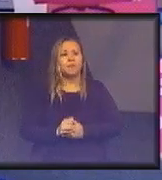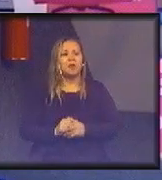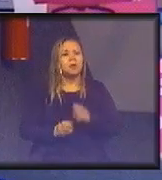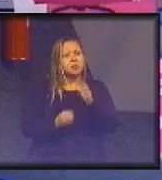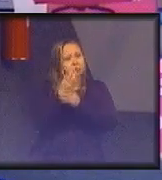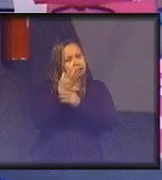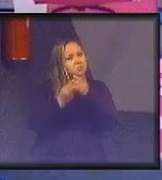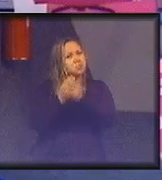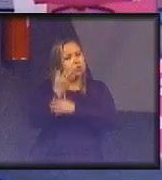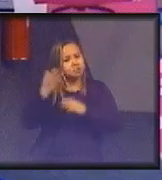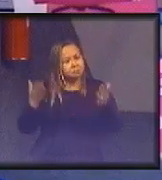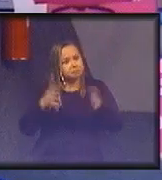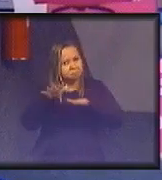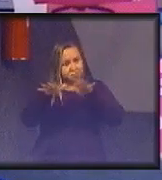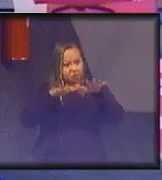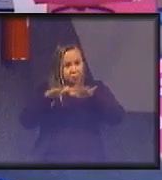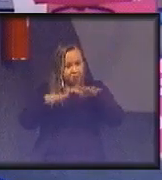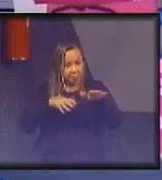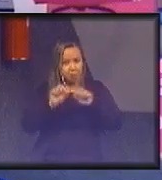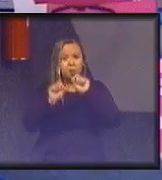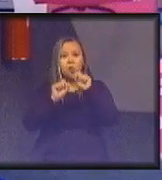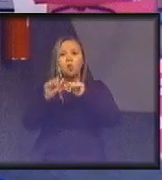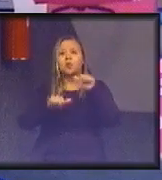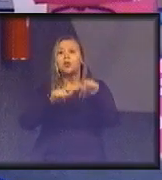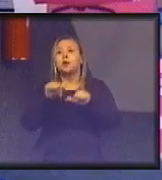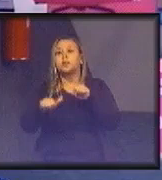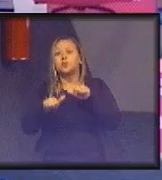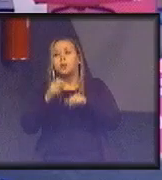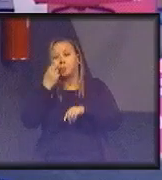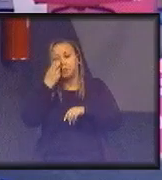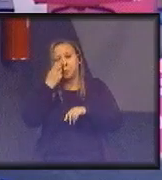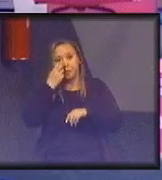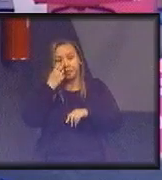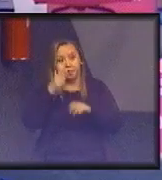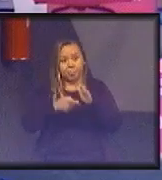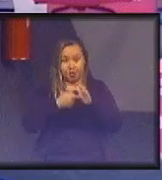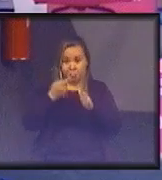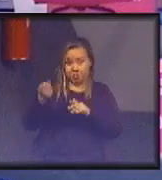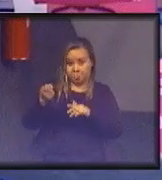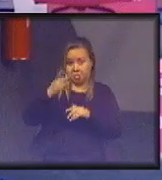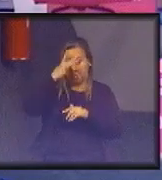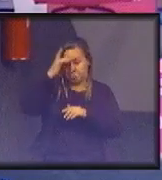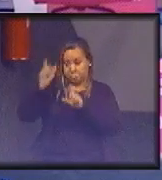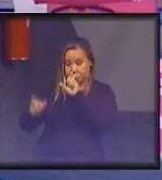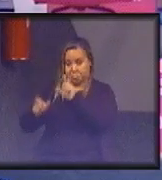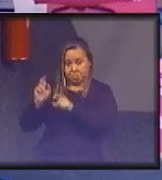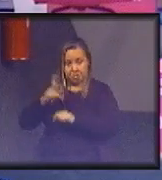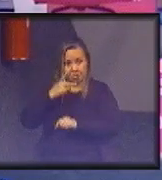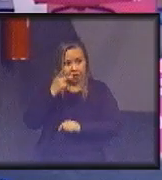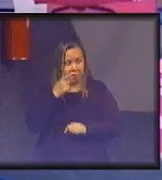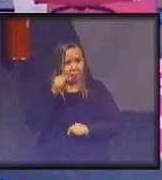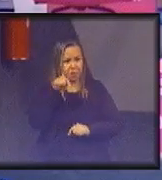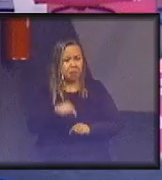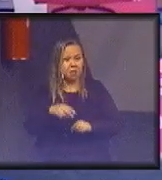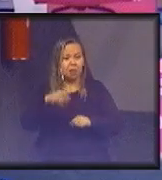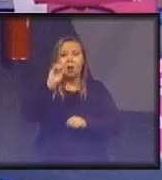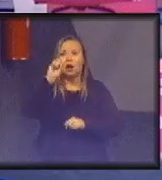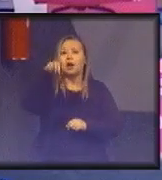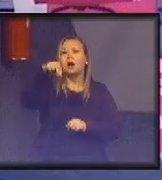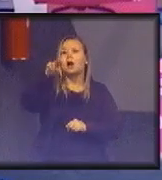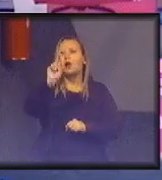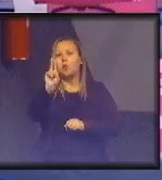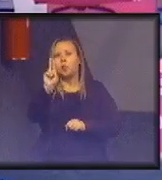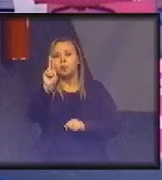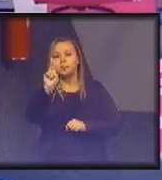surgindo nesse movimento. E o que mudou? Primeiro, alguém colocou a comissão Brundtland aqui, as Nações Unidas